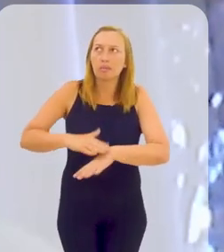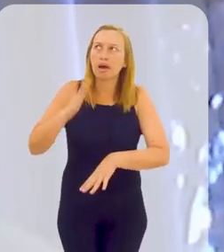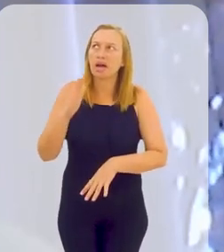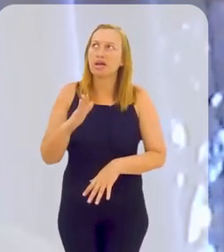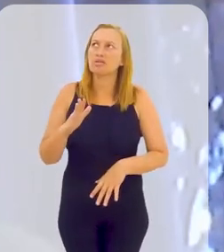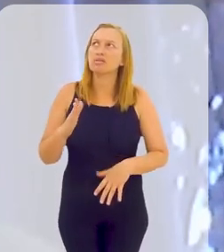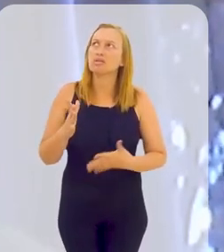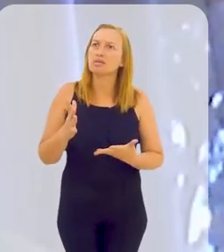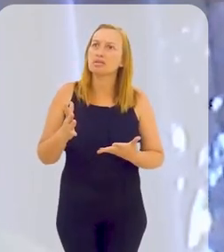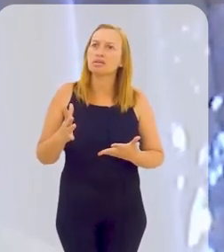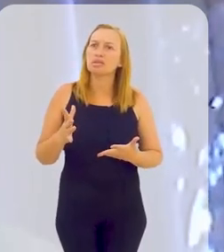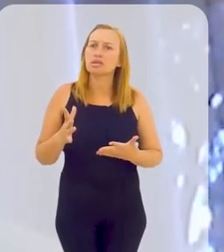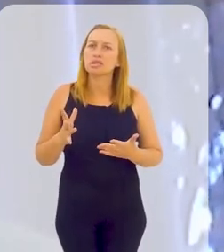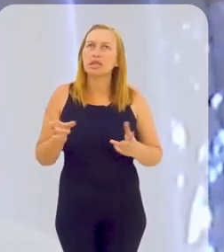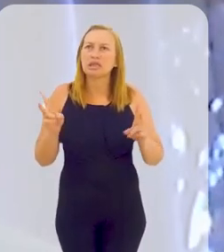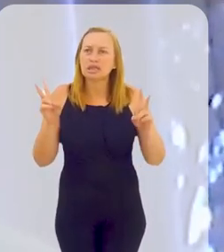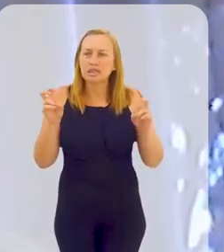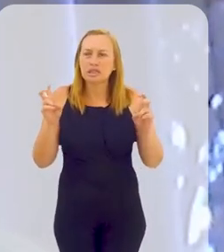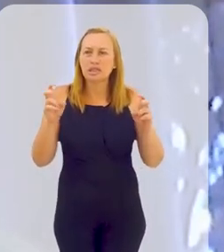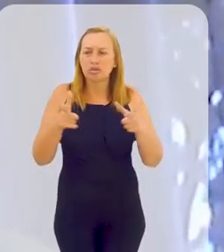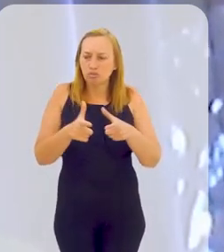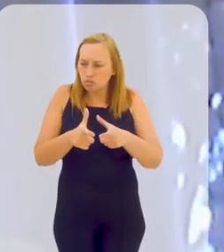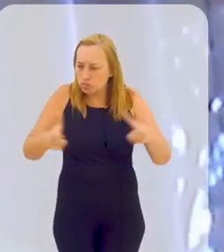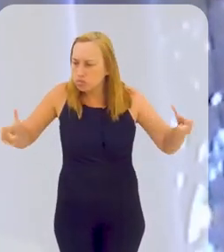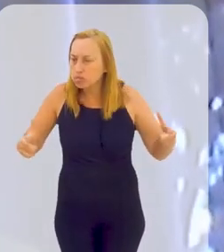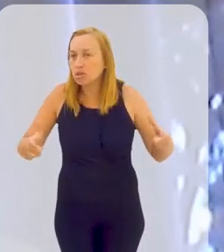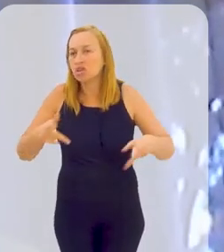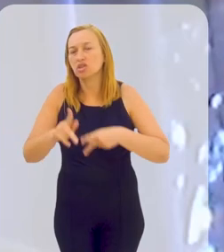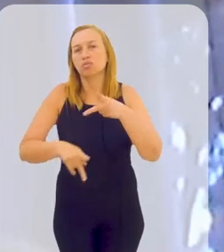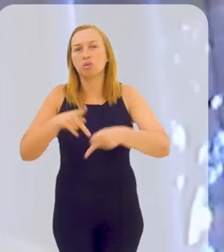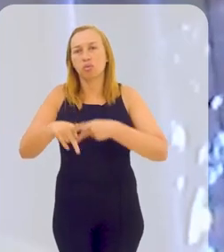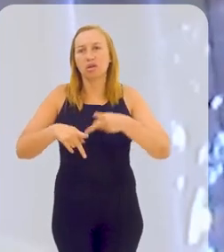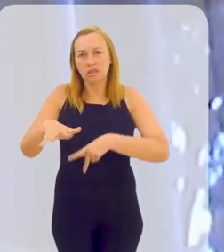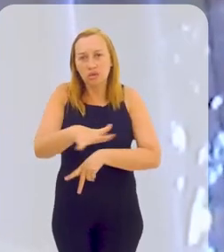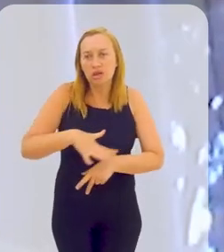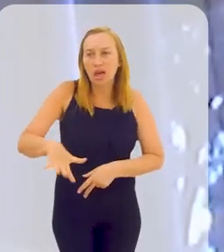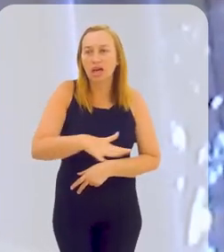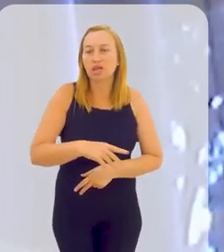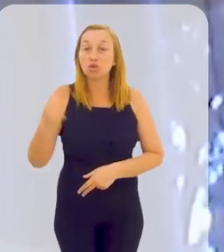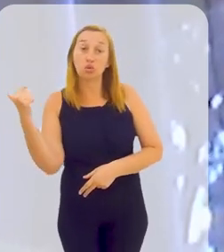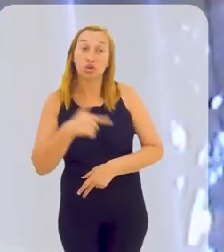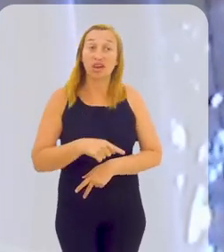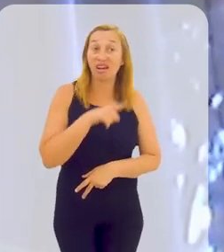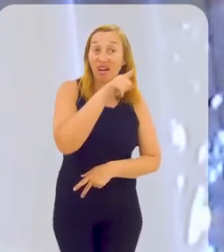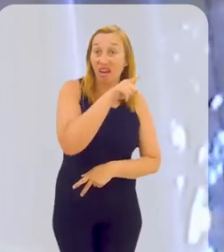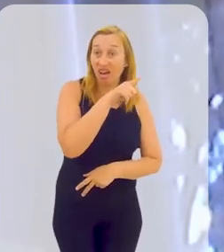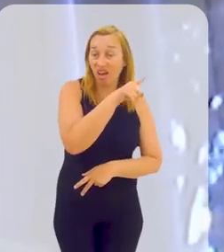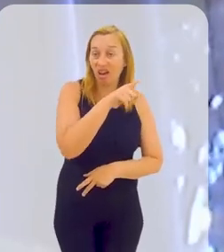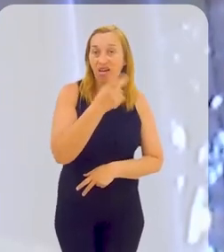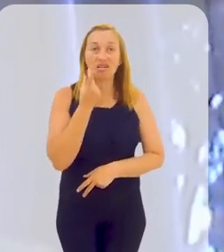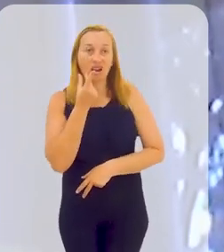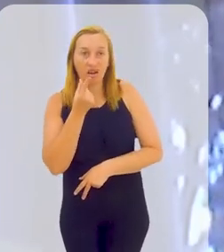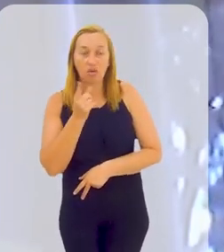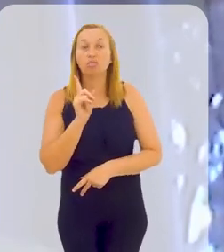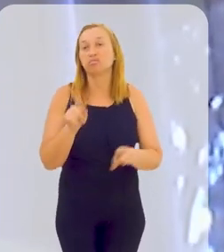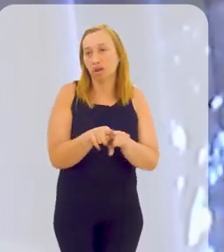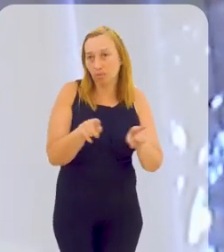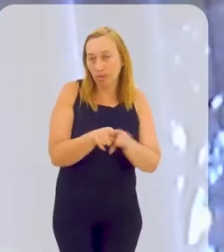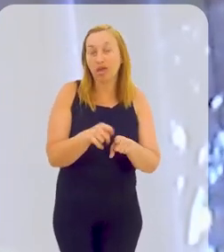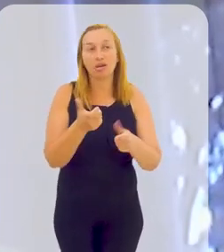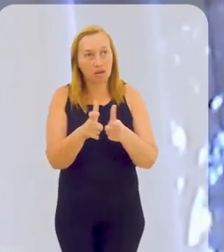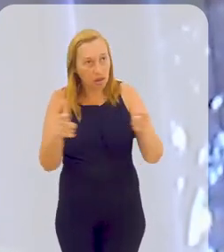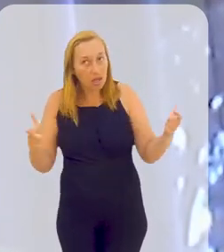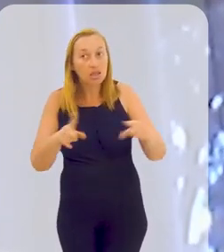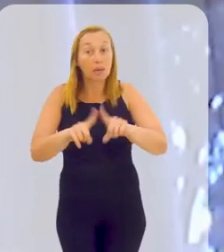maior, assim, em termos de tamanho de população, área, do que a empresa lá em Alagoas, que também é